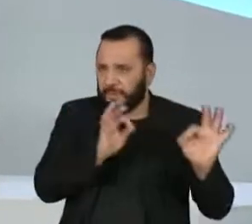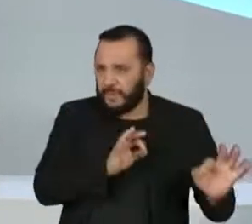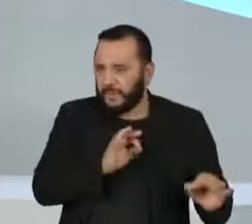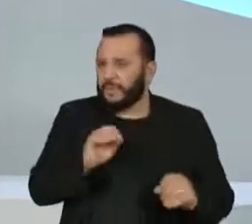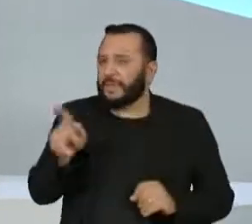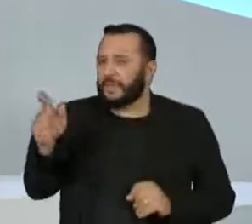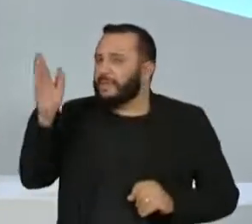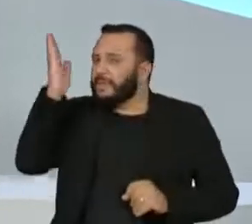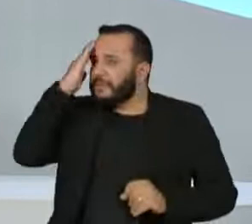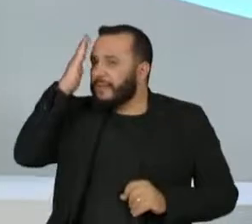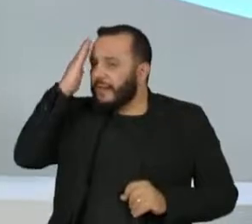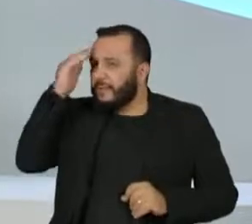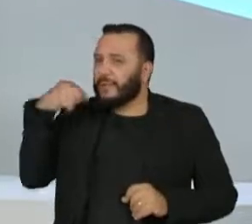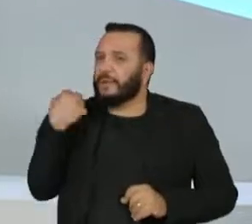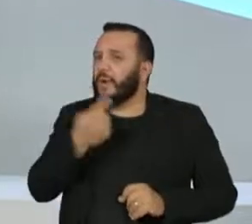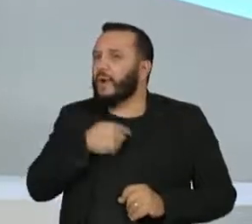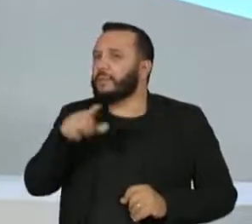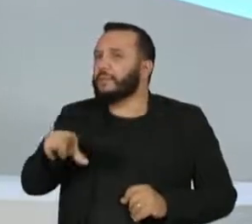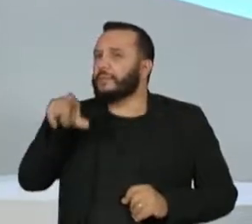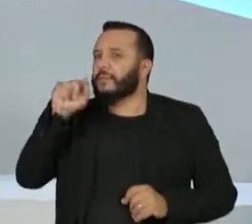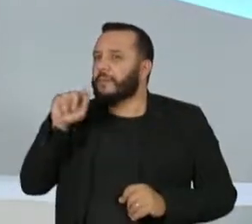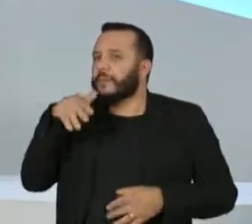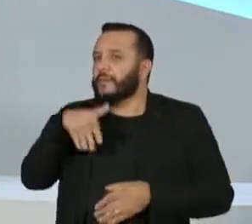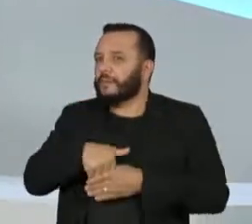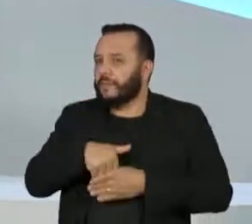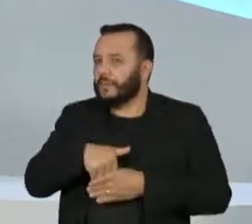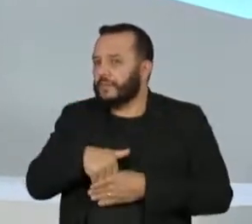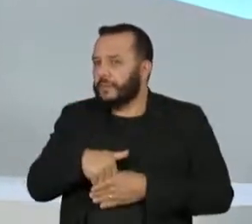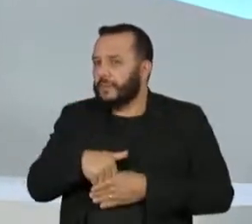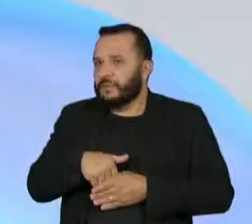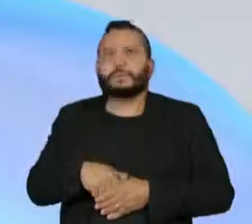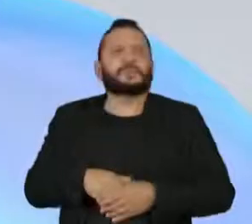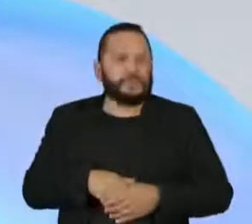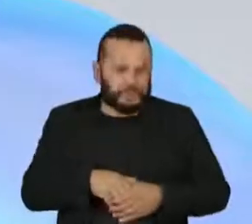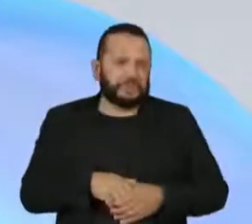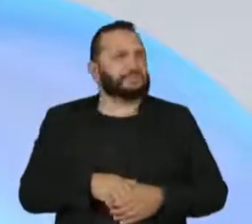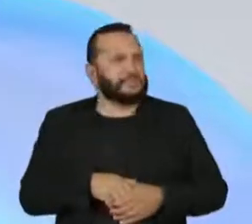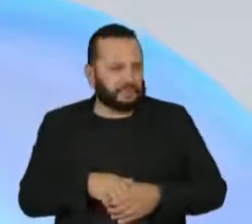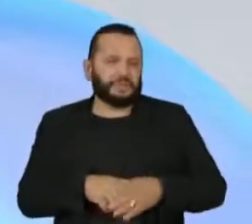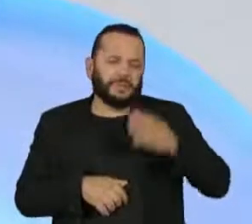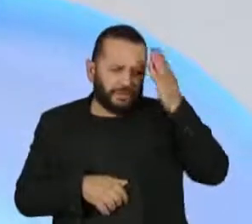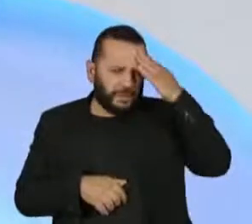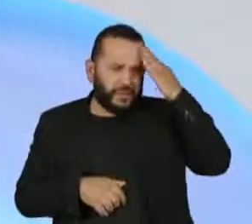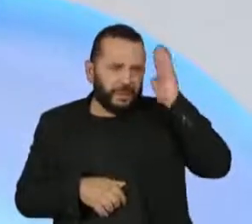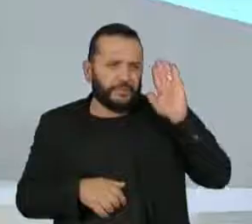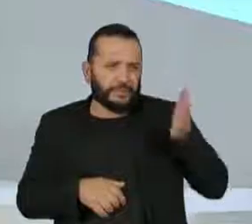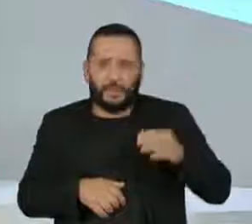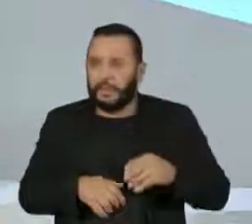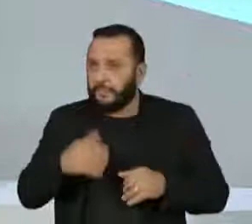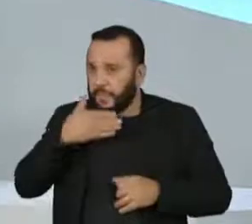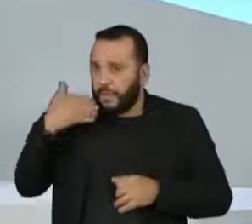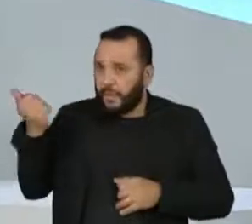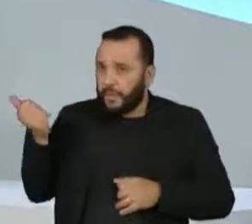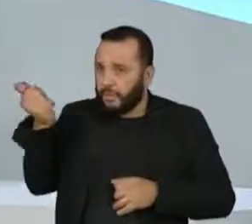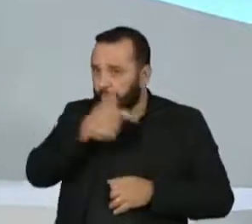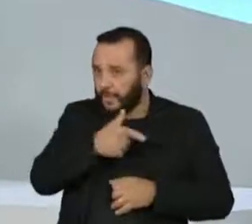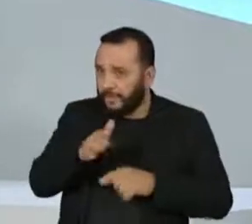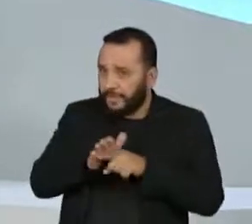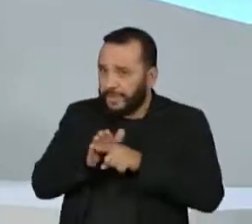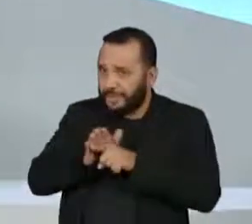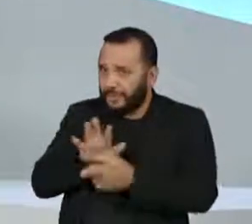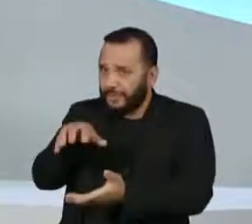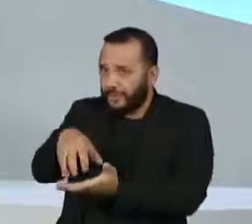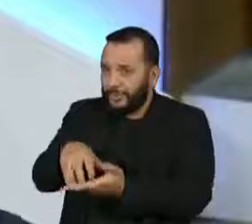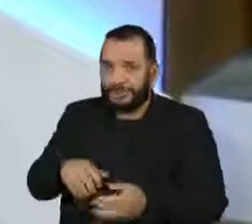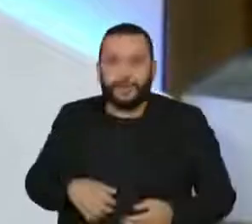uma identificação das nossas preferências eleitorais com alto grau de precisão? Totalmente, totalmente. Melhores do que os institutos? Isso é